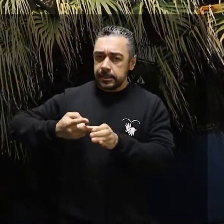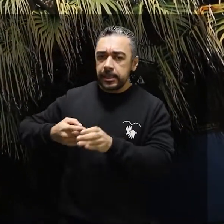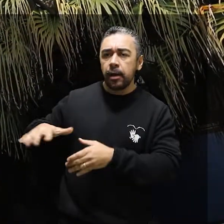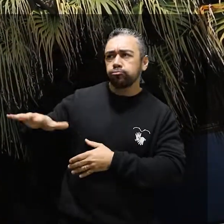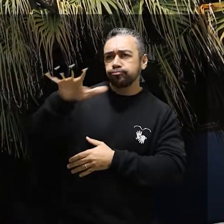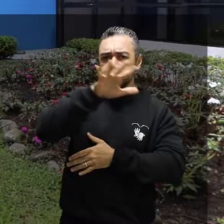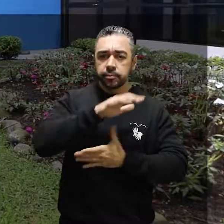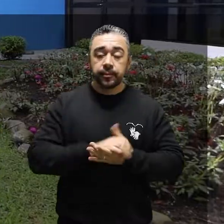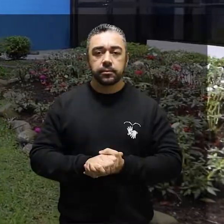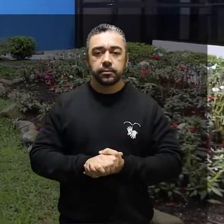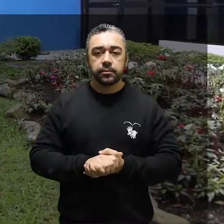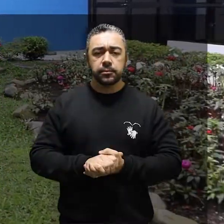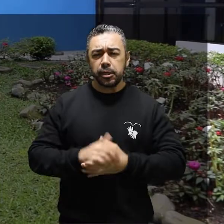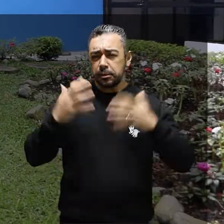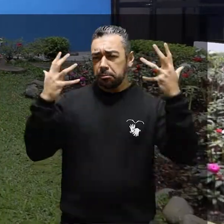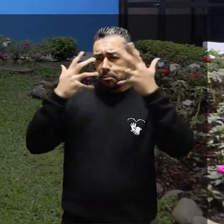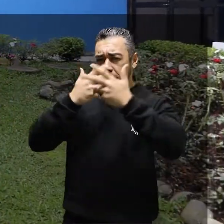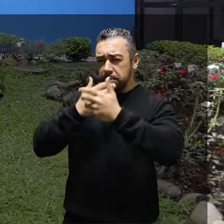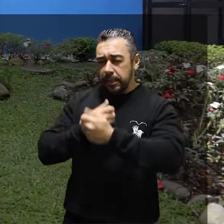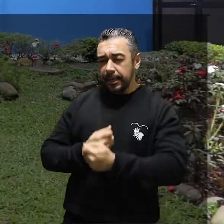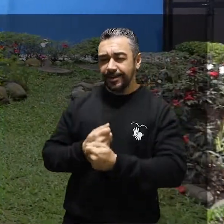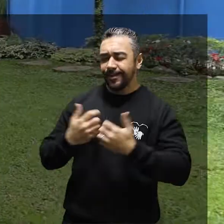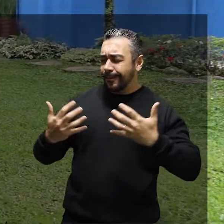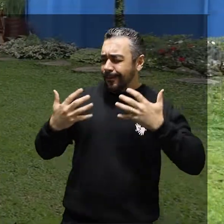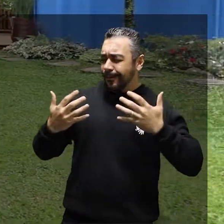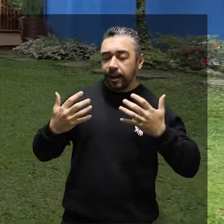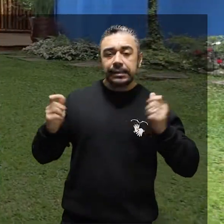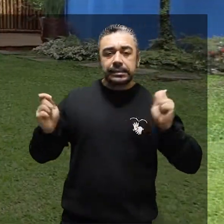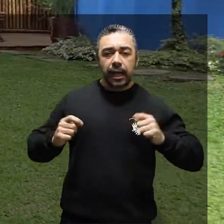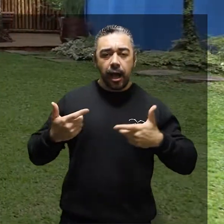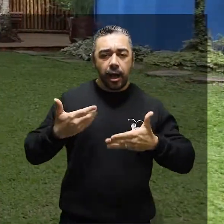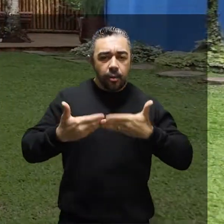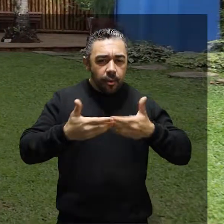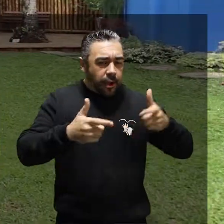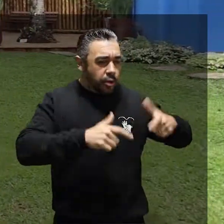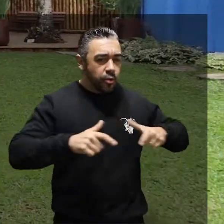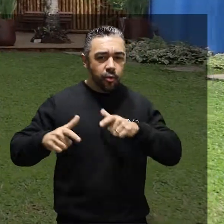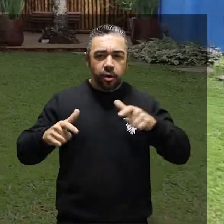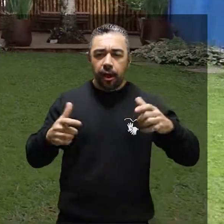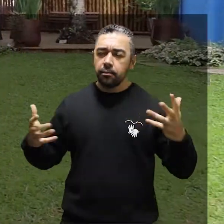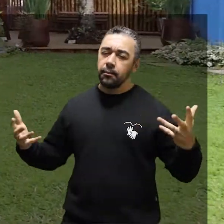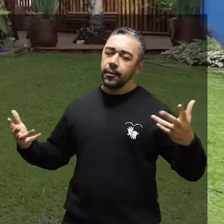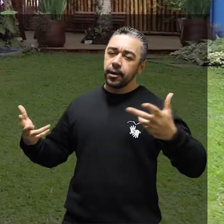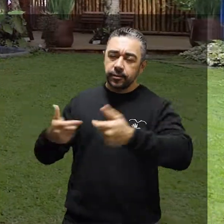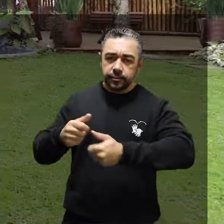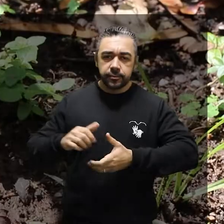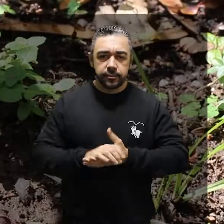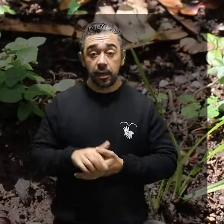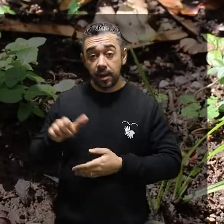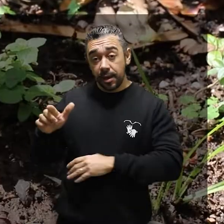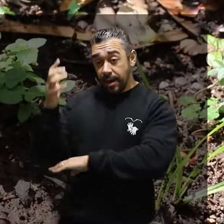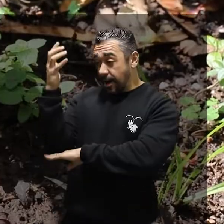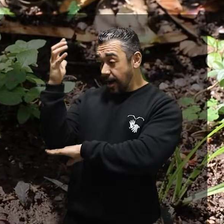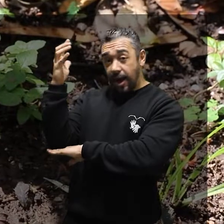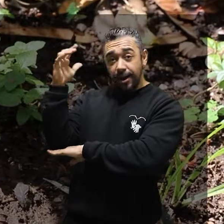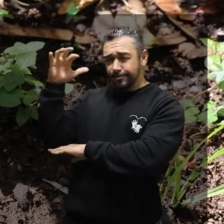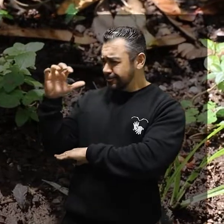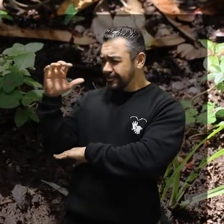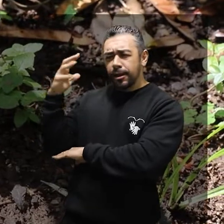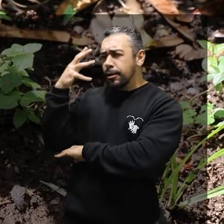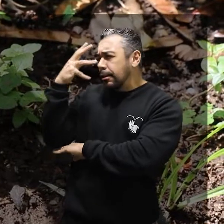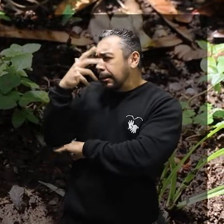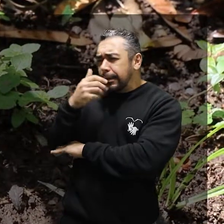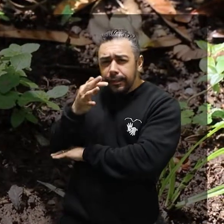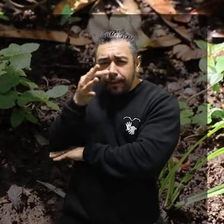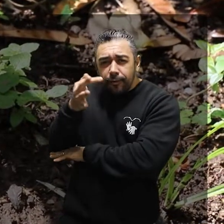externo e urbano. Sua beleza tropical deixa qualquer jardim com cara de oásis. Essa arvorezinha tem lindas